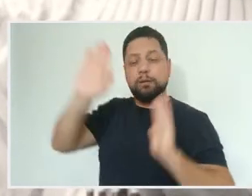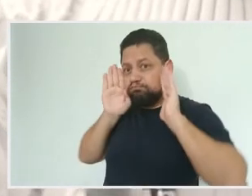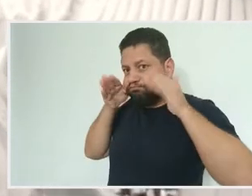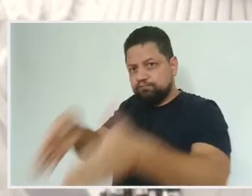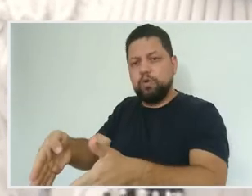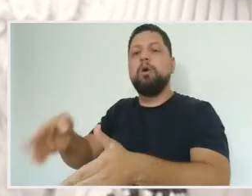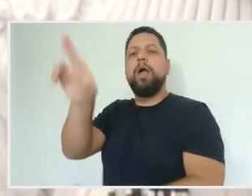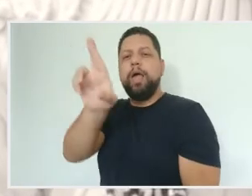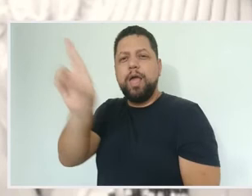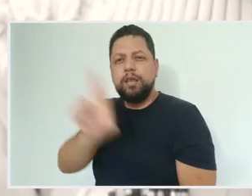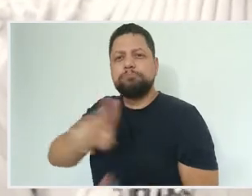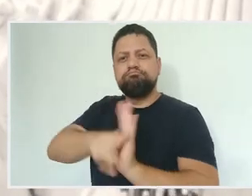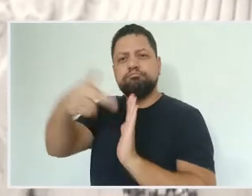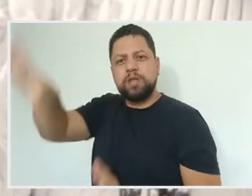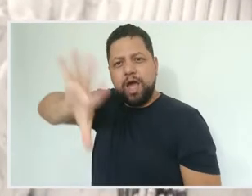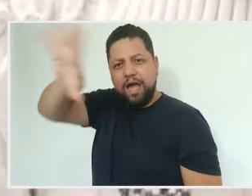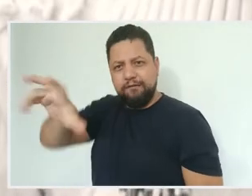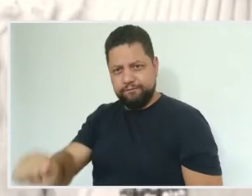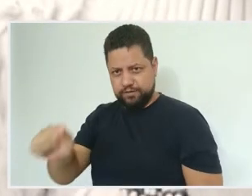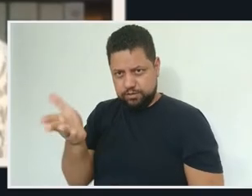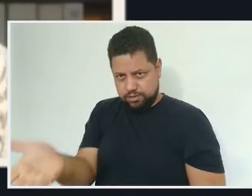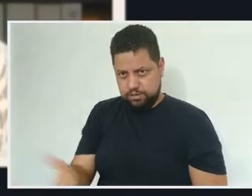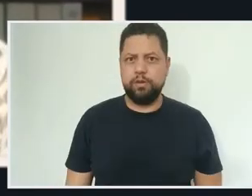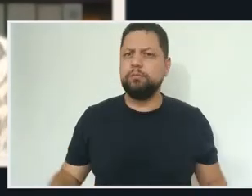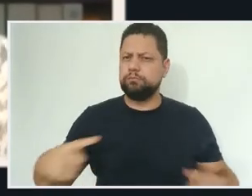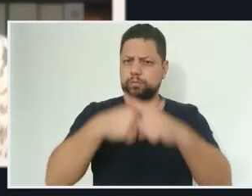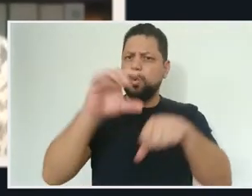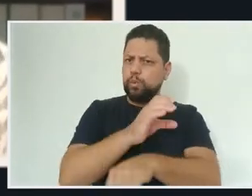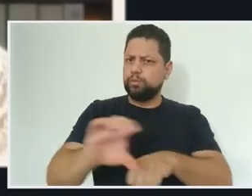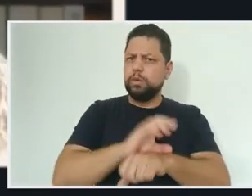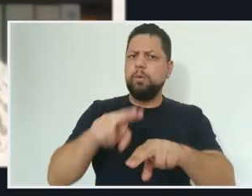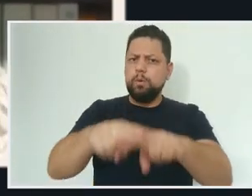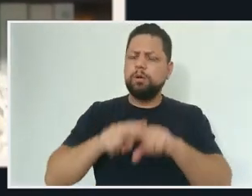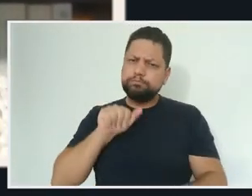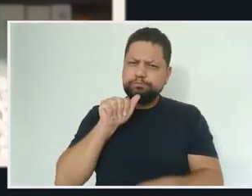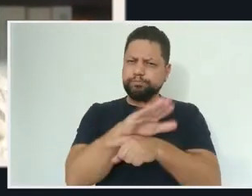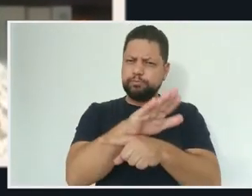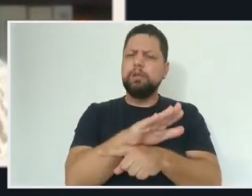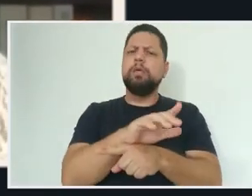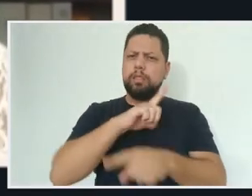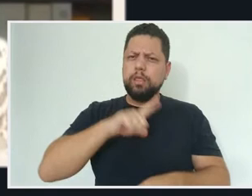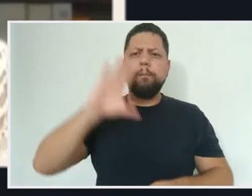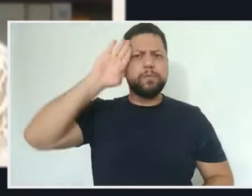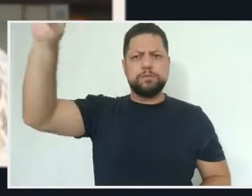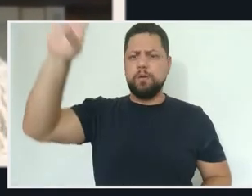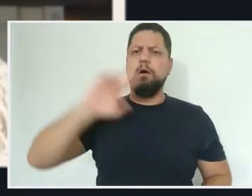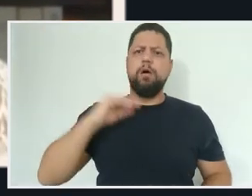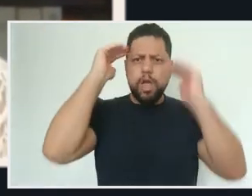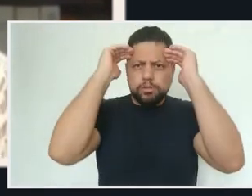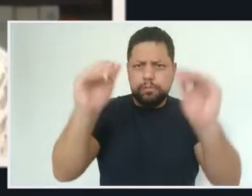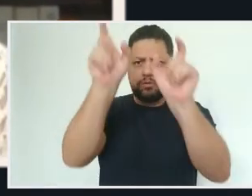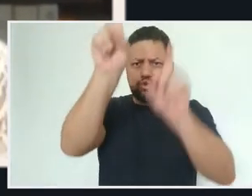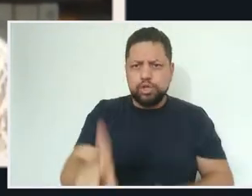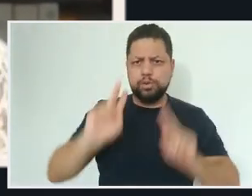respeito aos direitos humanos e à diversidade. E atacam o princípio de laicidade do Estado e o direito